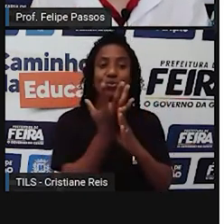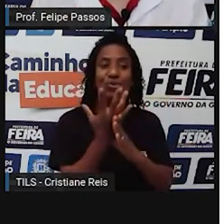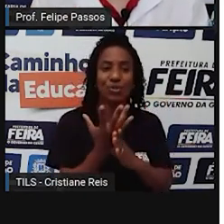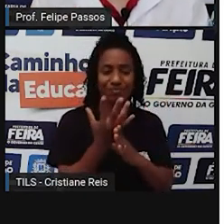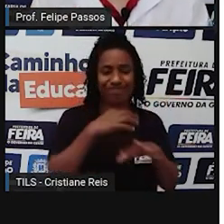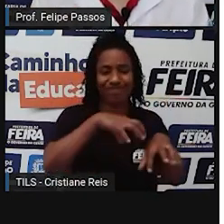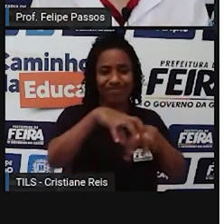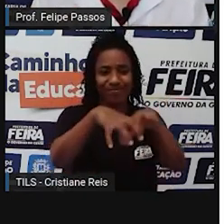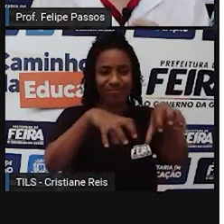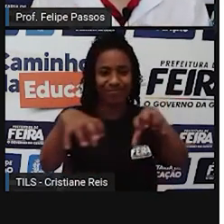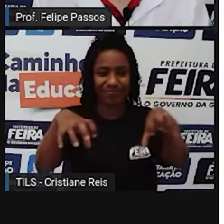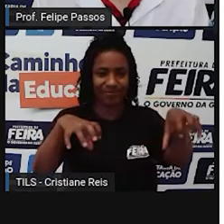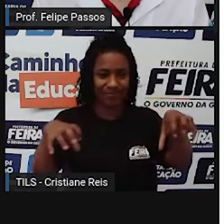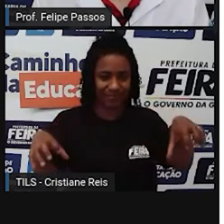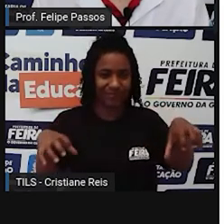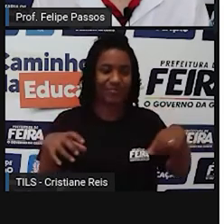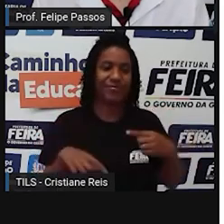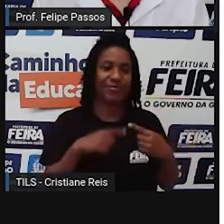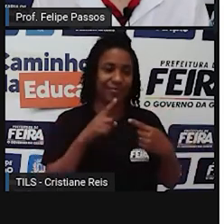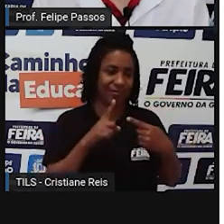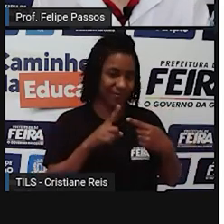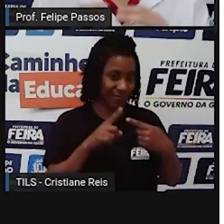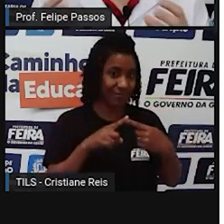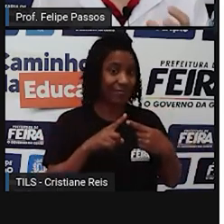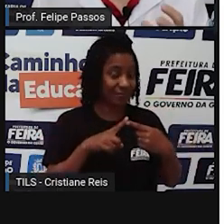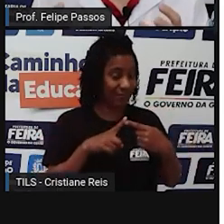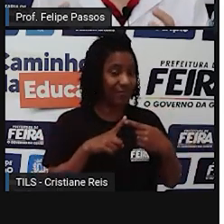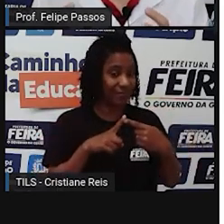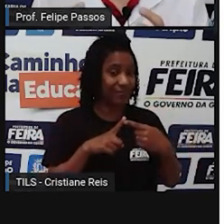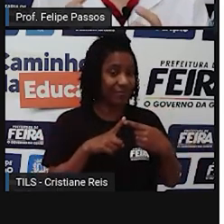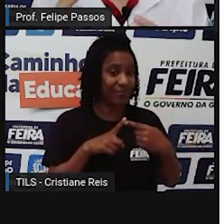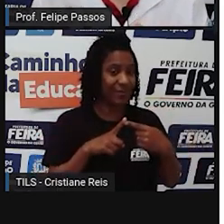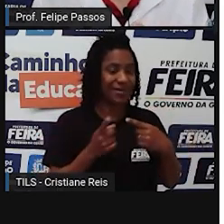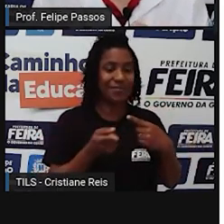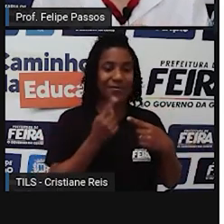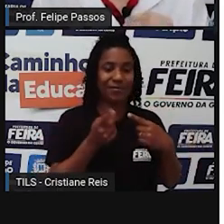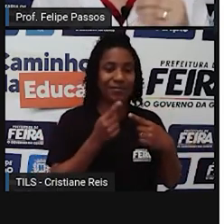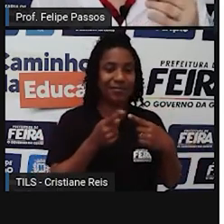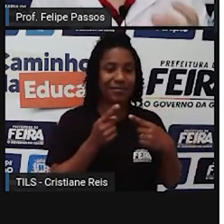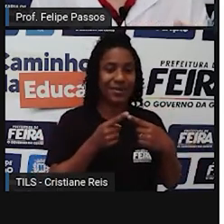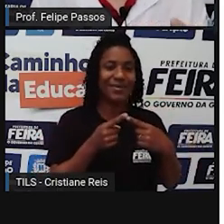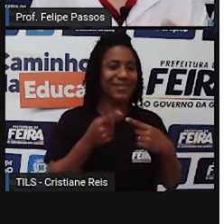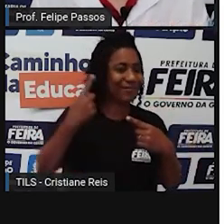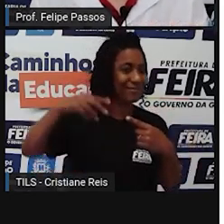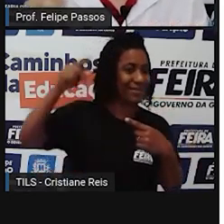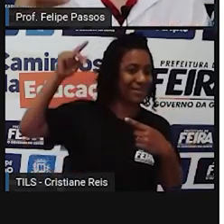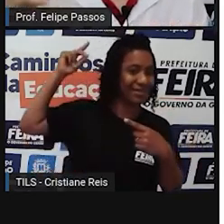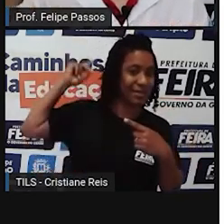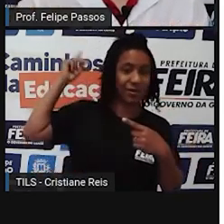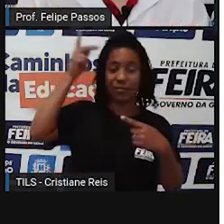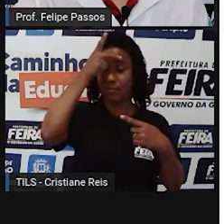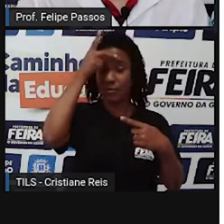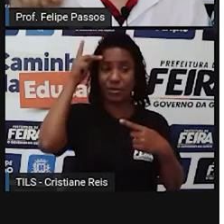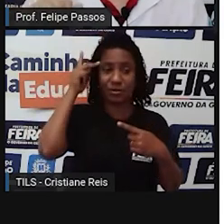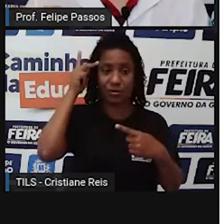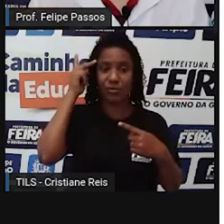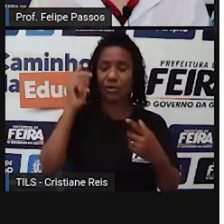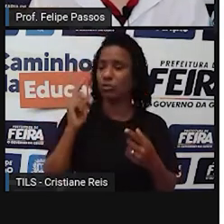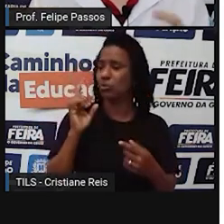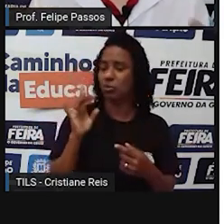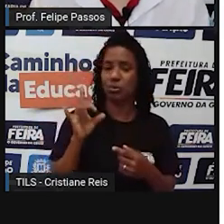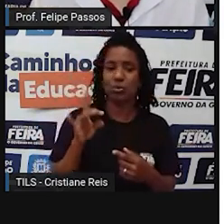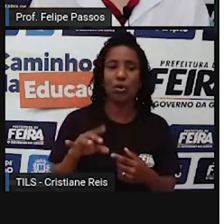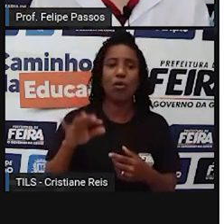espécie. Primeiro, a gente surgiu como uma espécie que coletava e caçava. Então, a gente simplesmente pegava